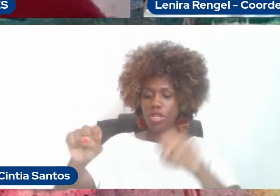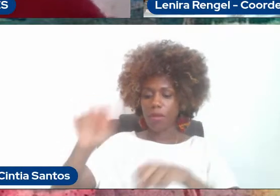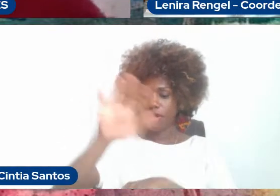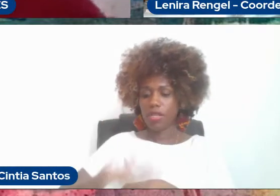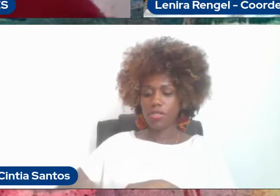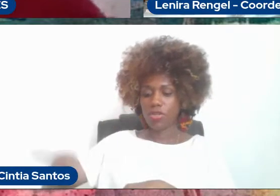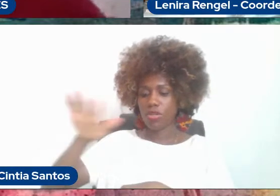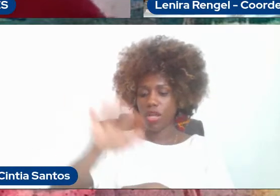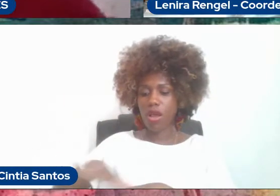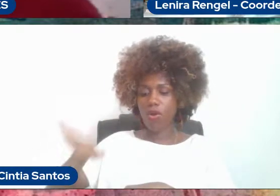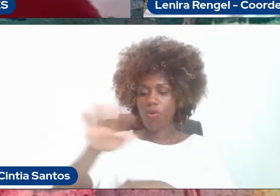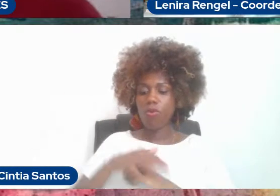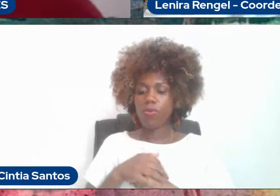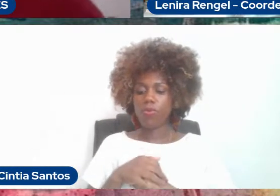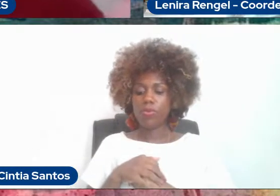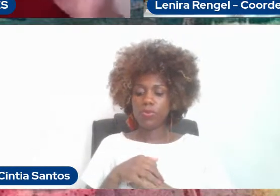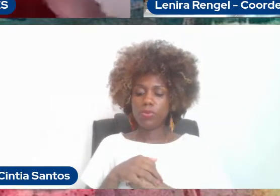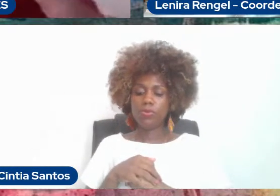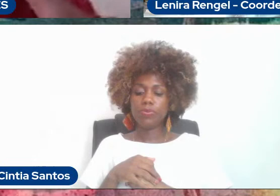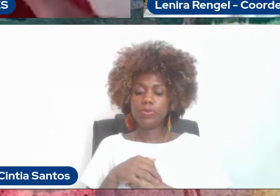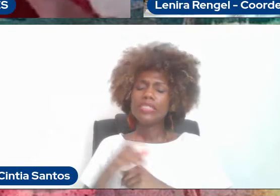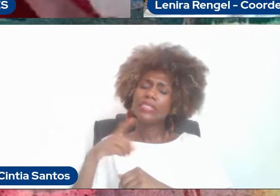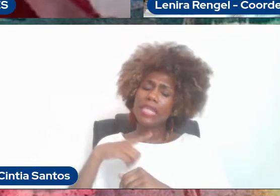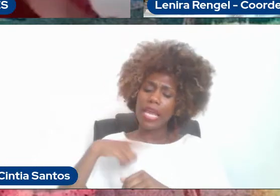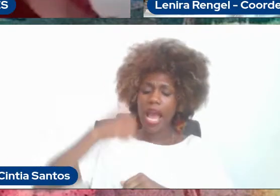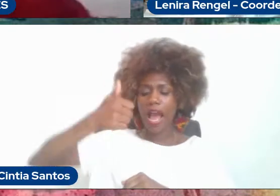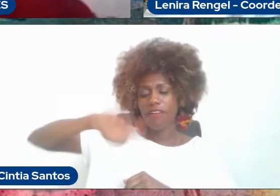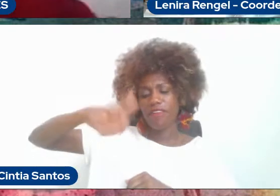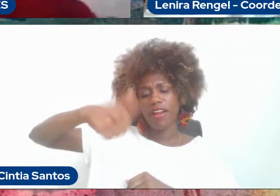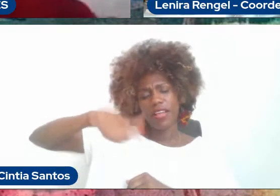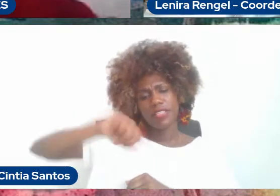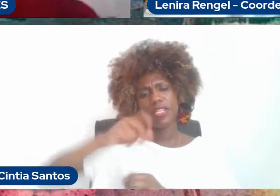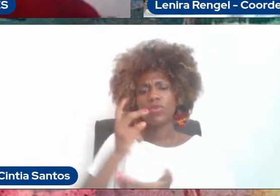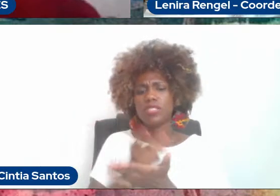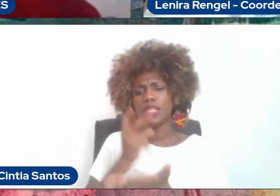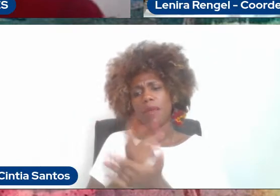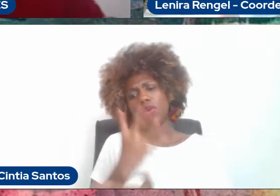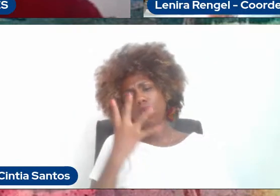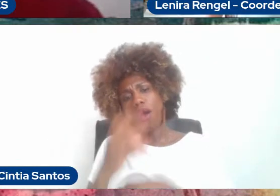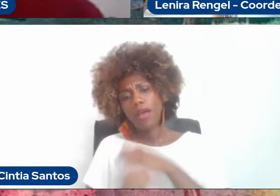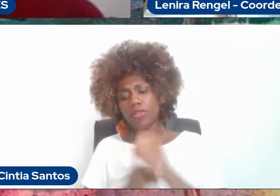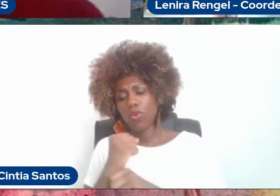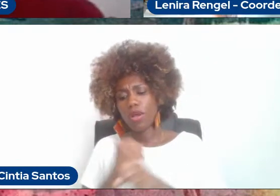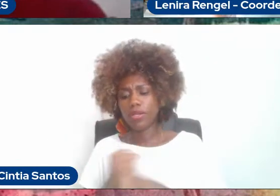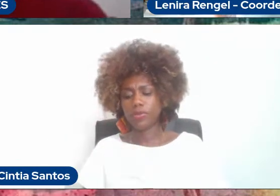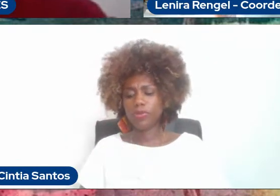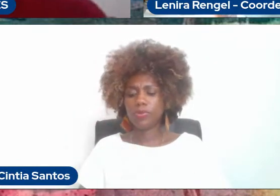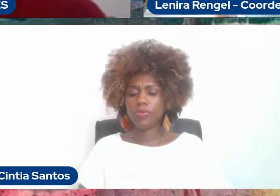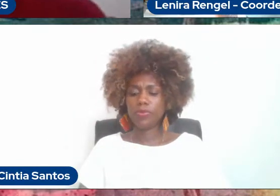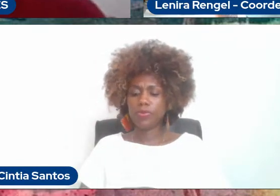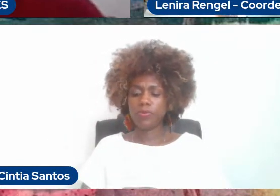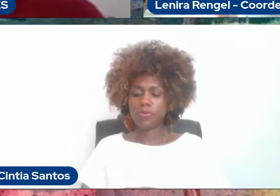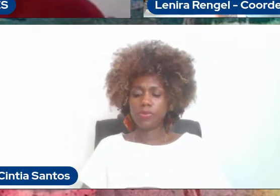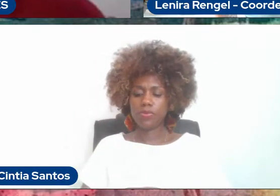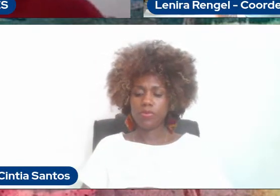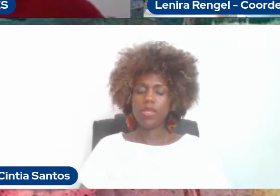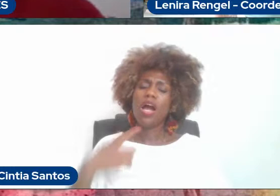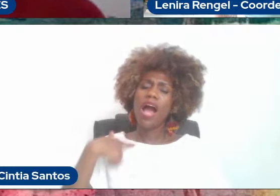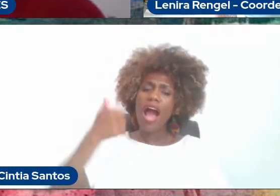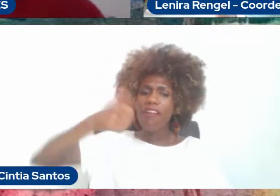Existem avaliações periódicas, atualmente ciclos de quatro anos, avaliação quadrional, onde